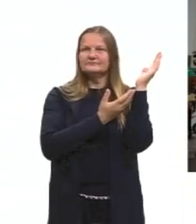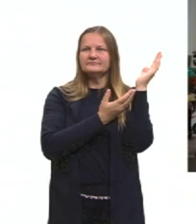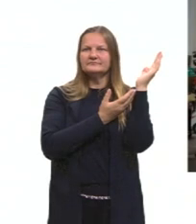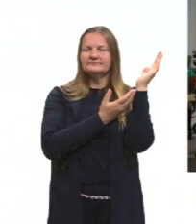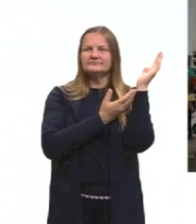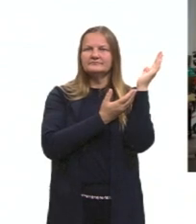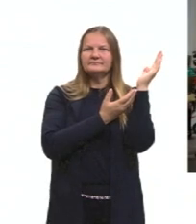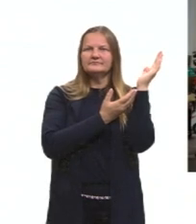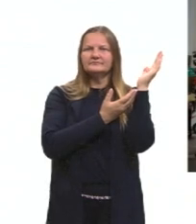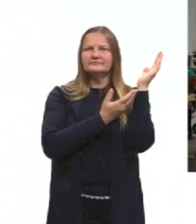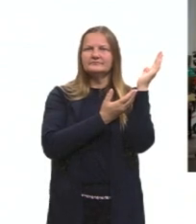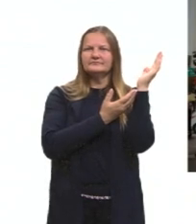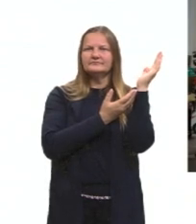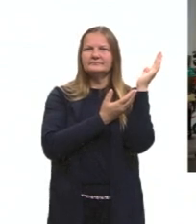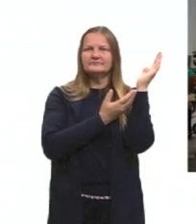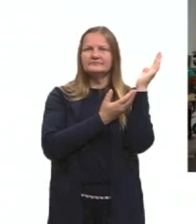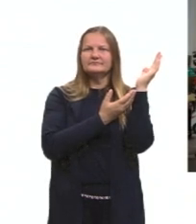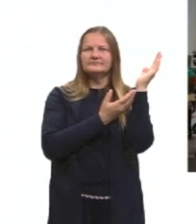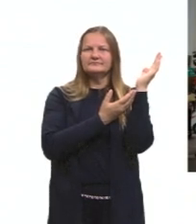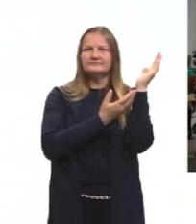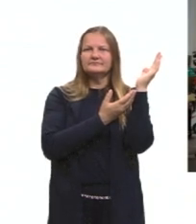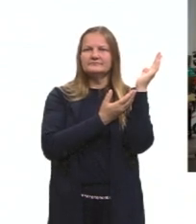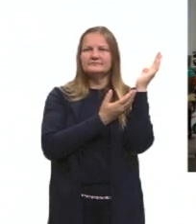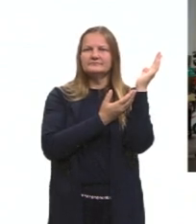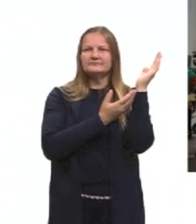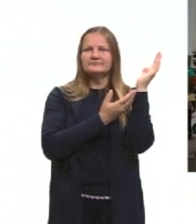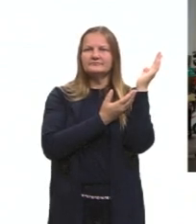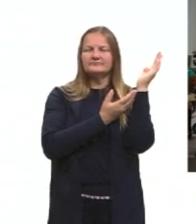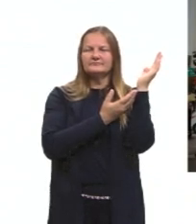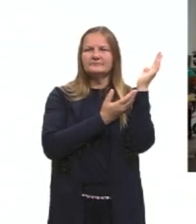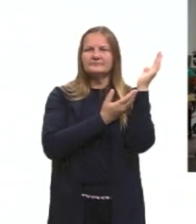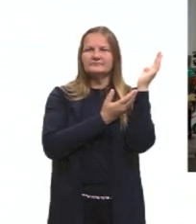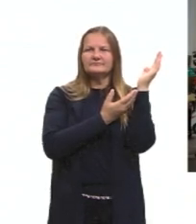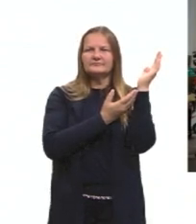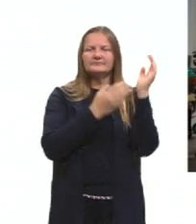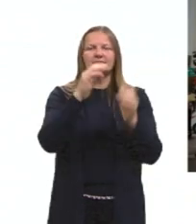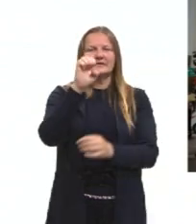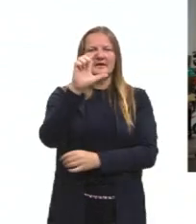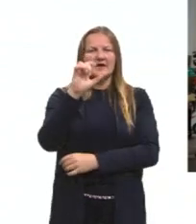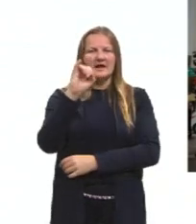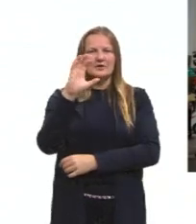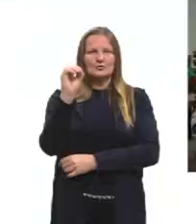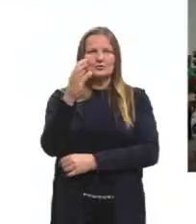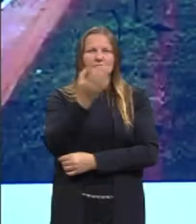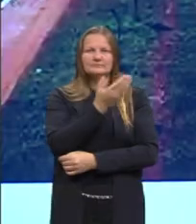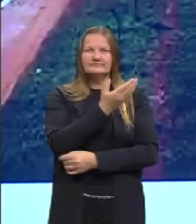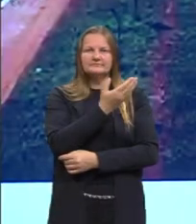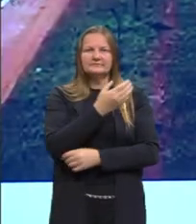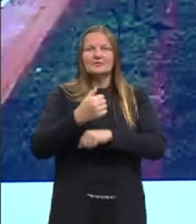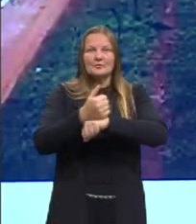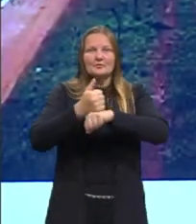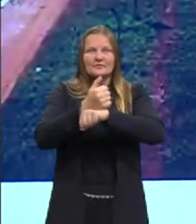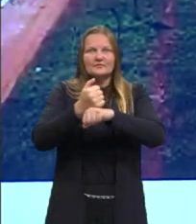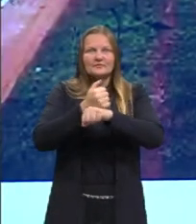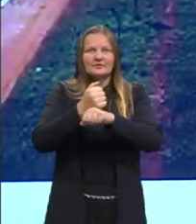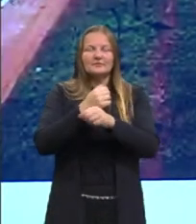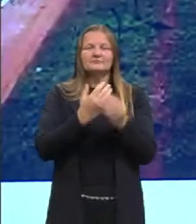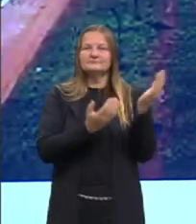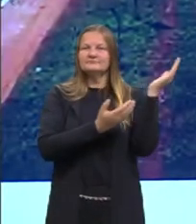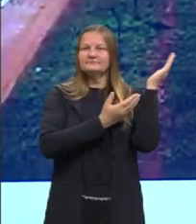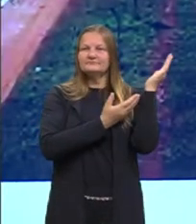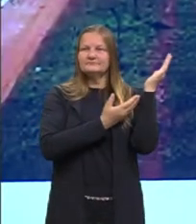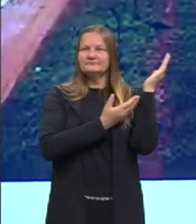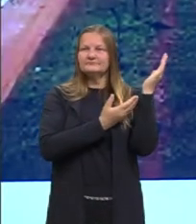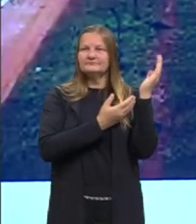vamos lá, o Hélio Oitsica, né, aqui nesse canto, já falei dele para vocês, com os parangolés, né,